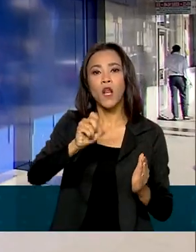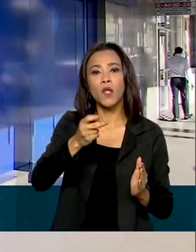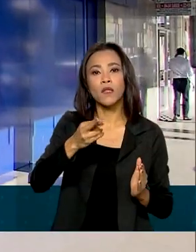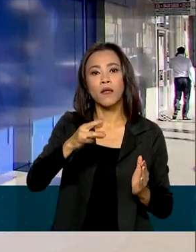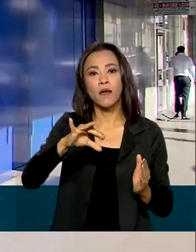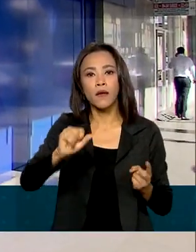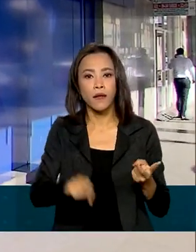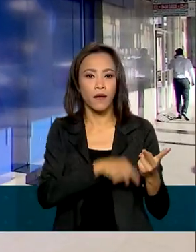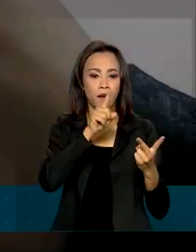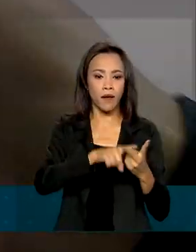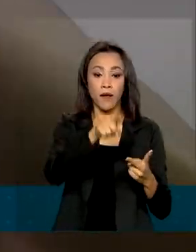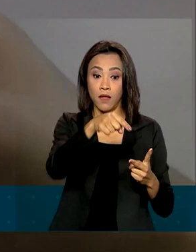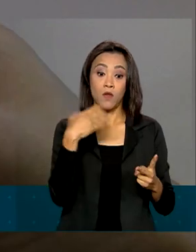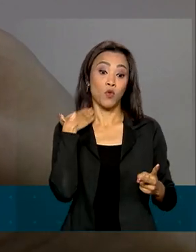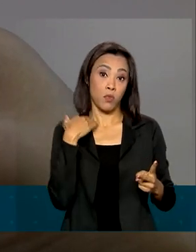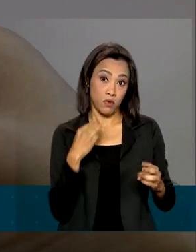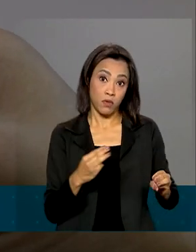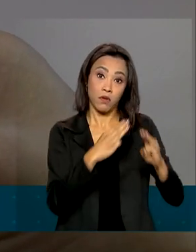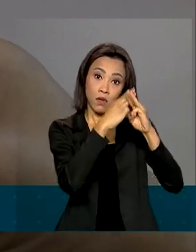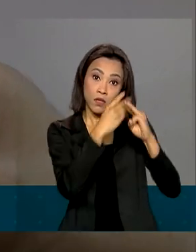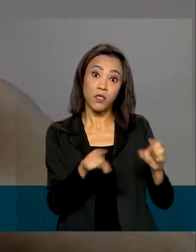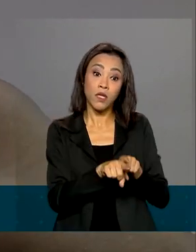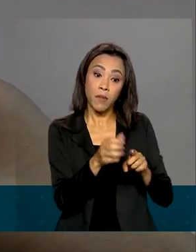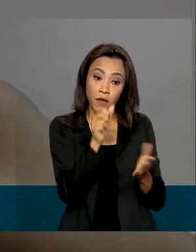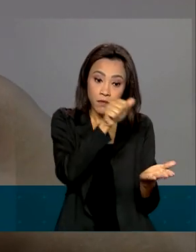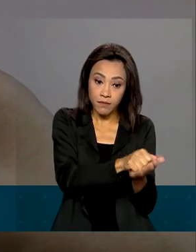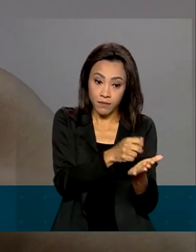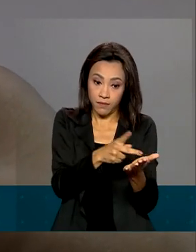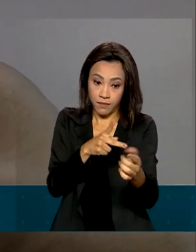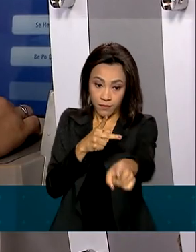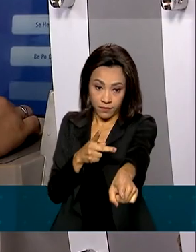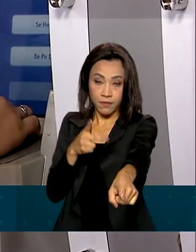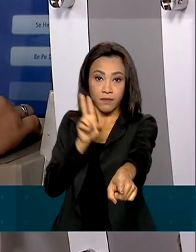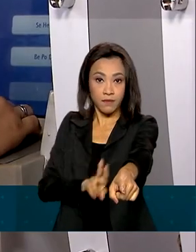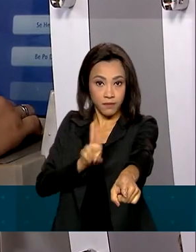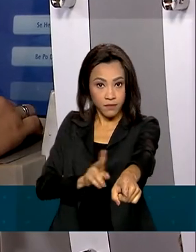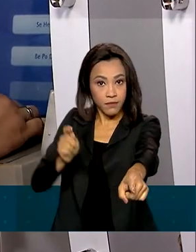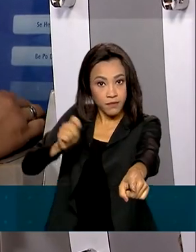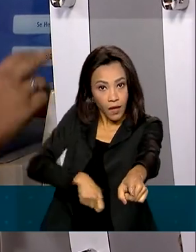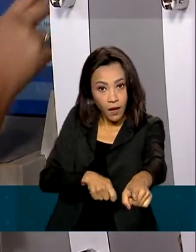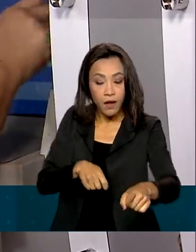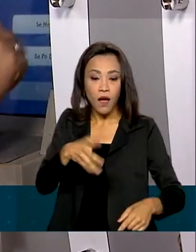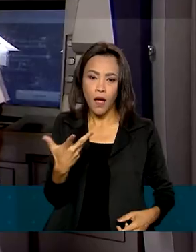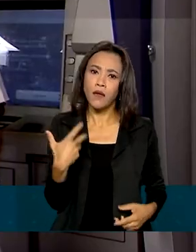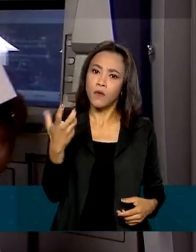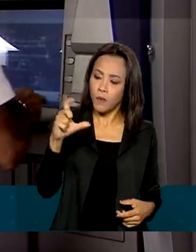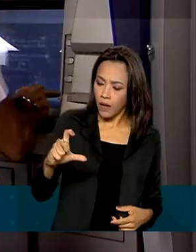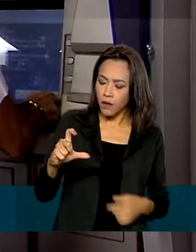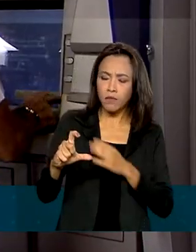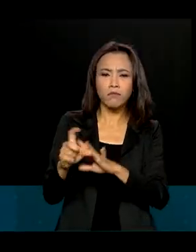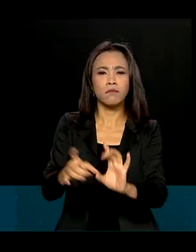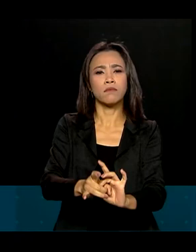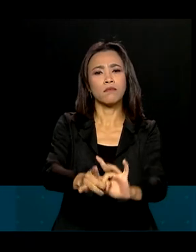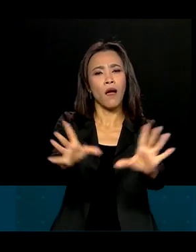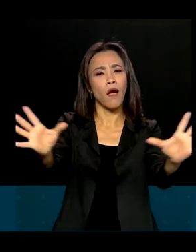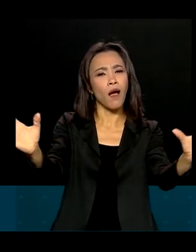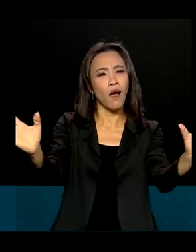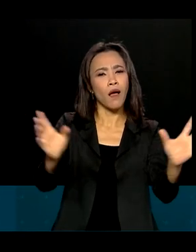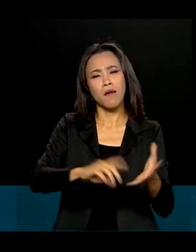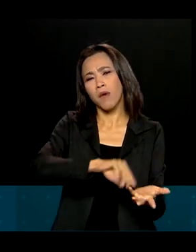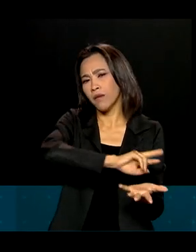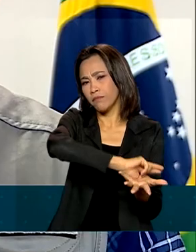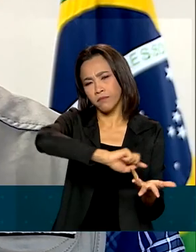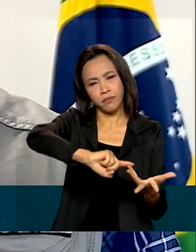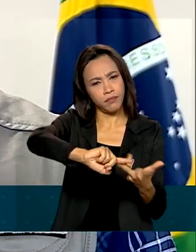agências da Caixa e ainda pelo aplicativo Caixa Tem. Aí o cartão vai estar liberado para as